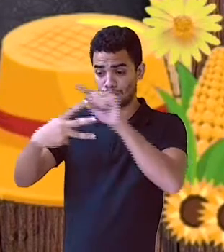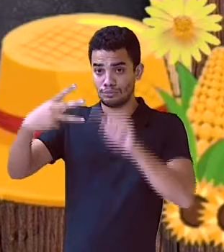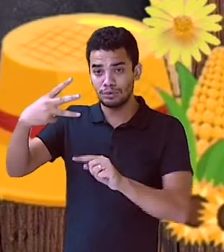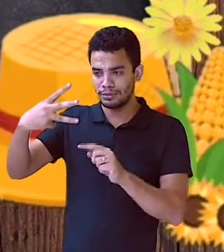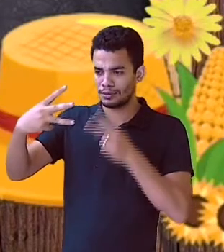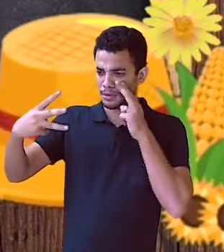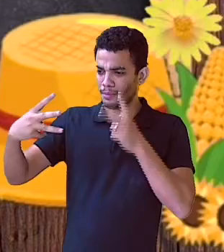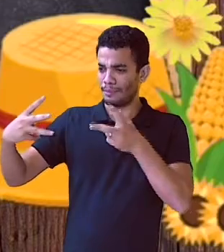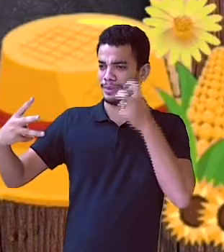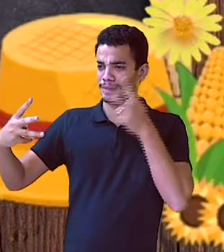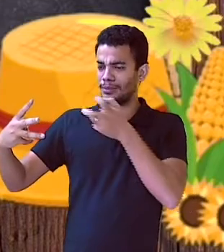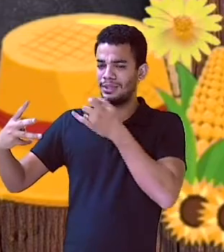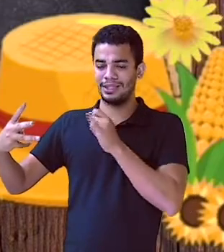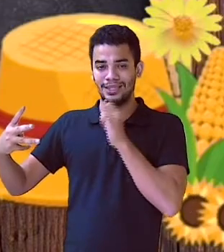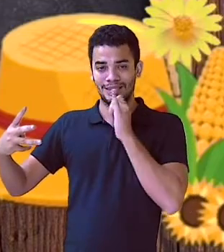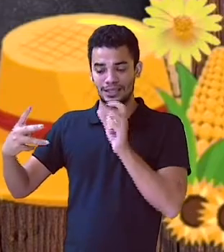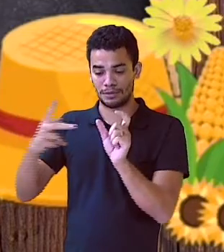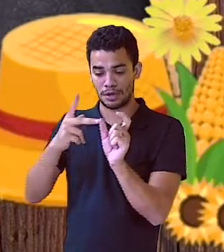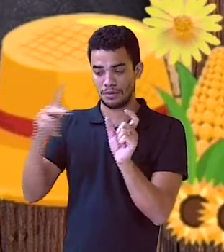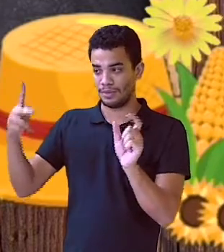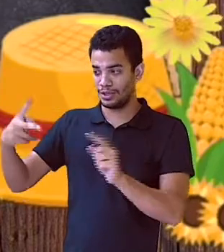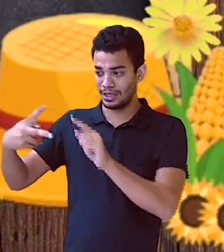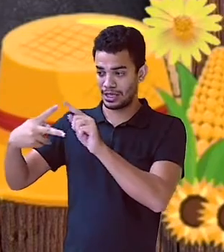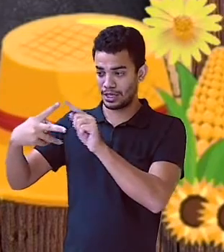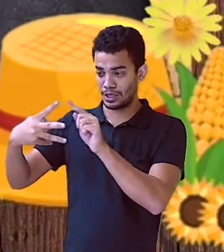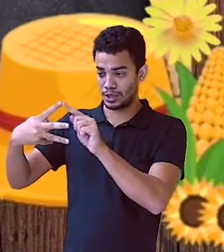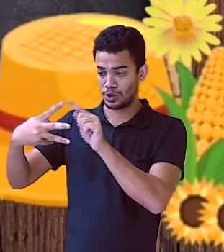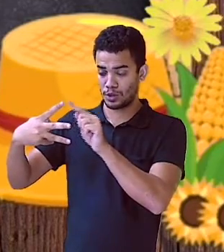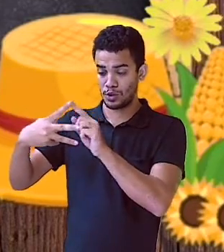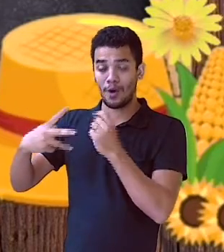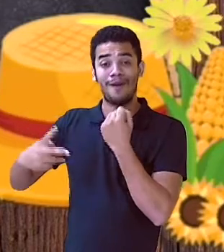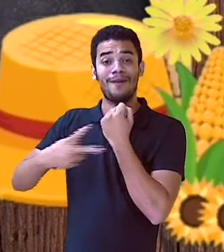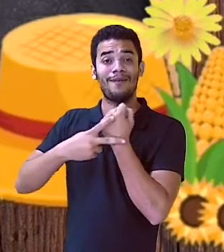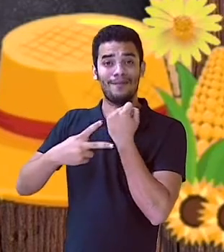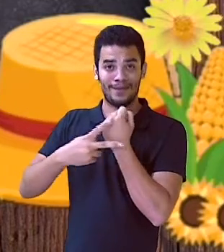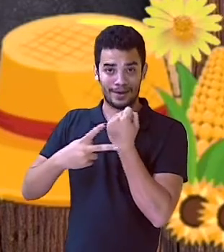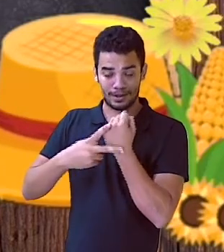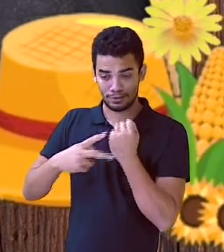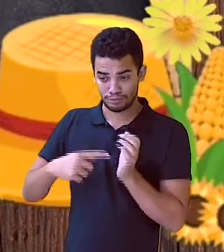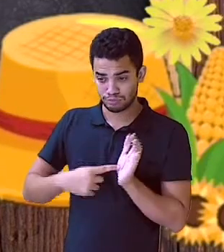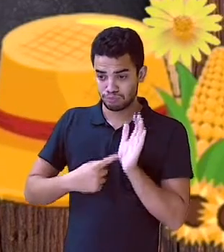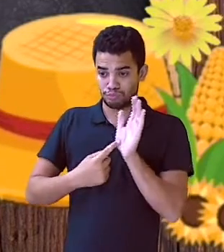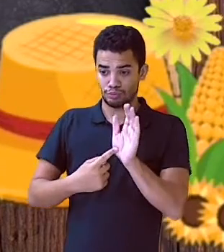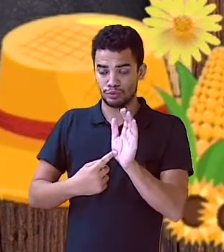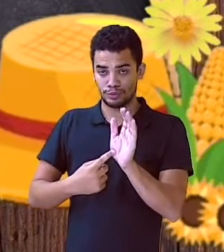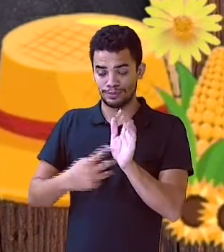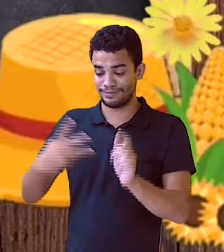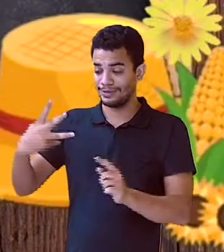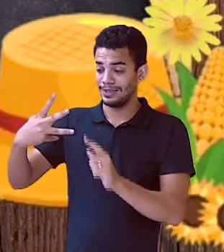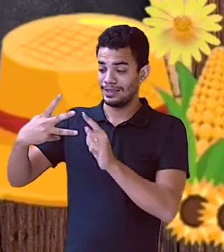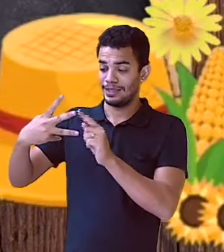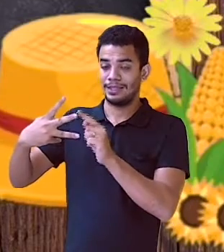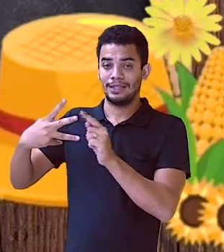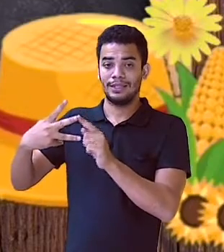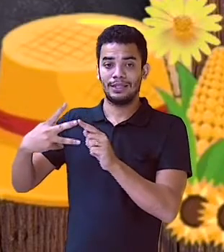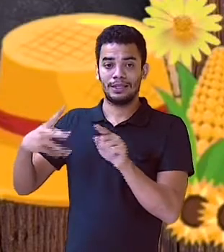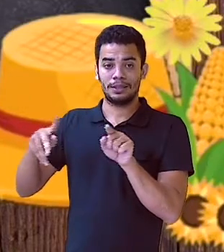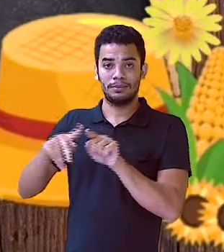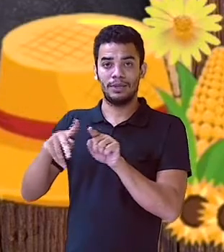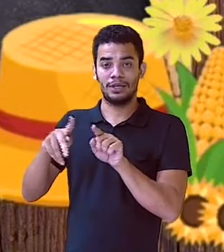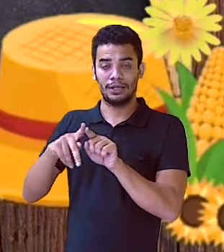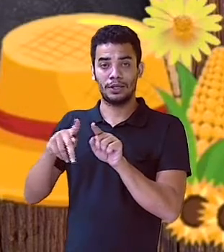predicado verbal, é aquele que você vai expressar aquela ação do verbo. Tem também o predicado nominal